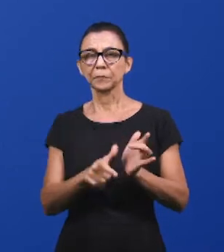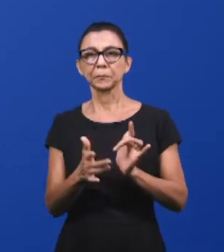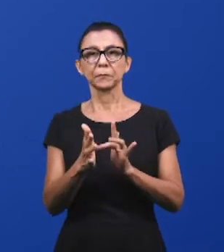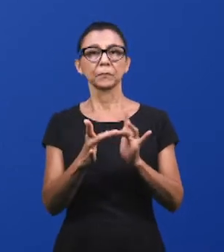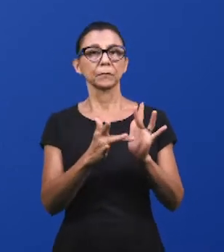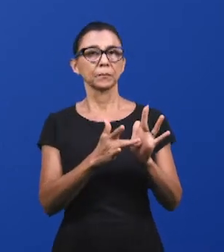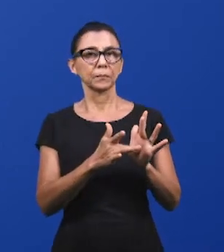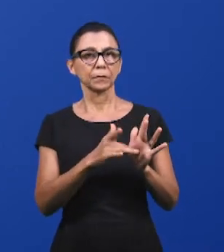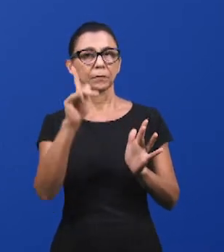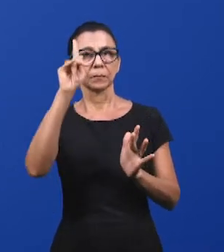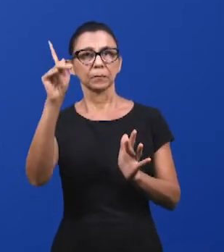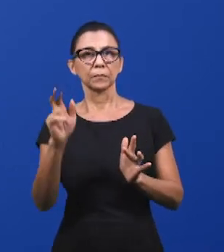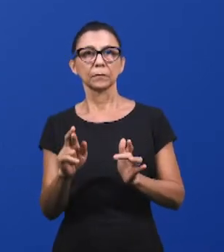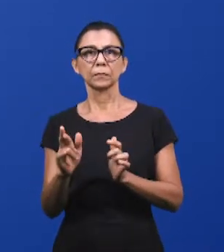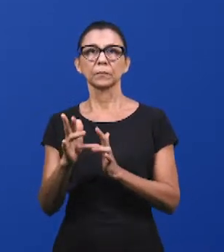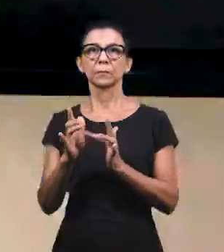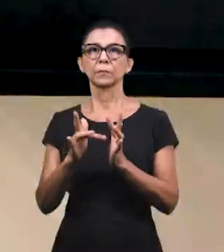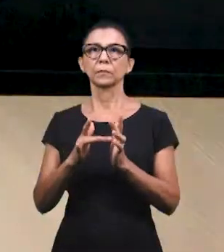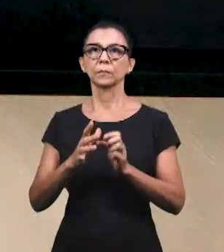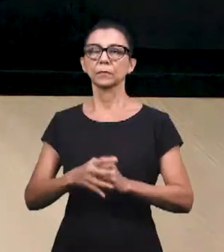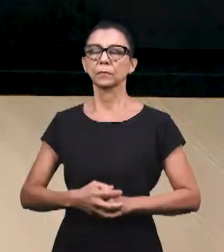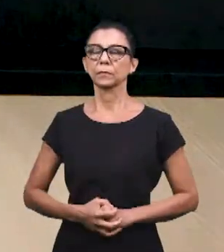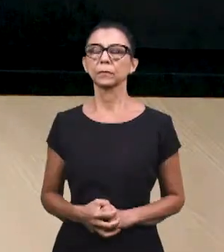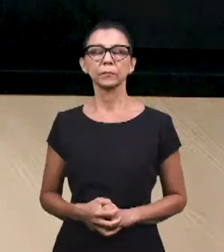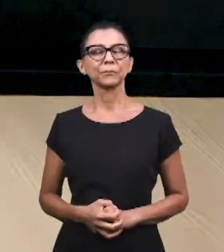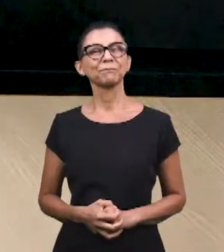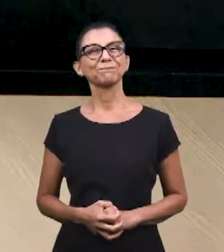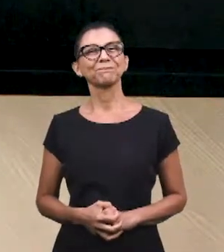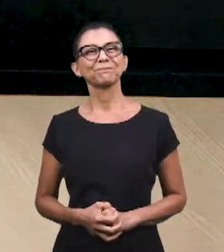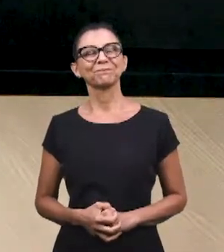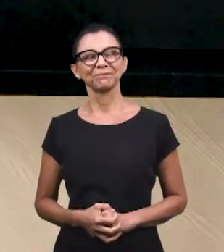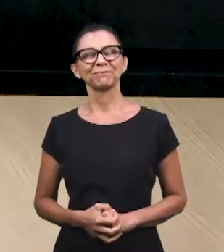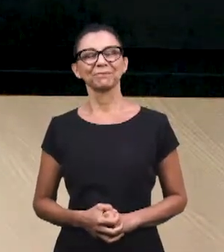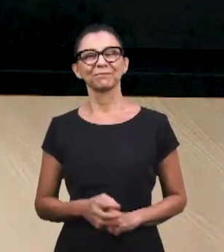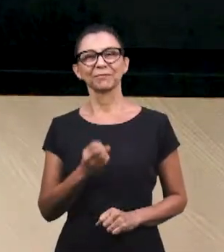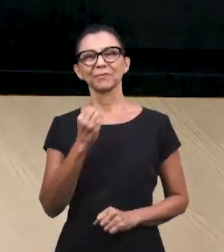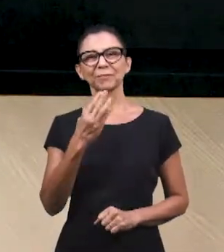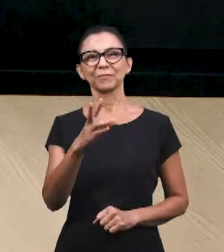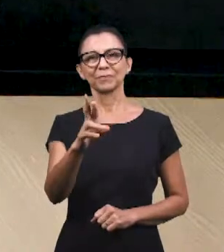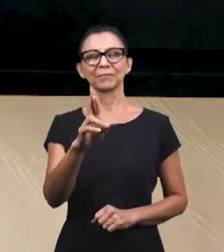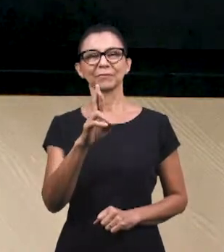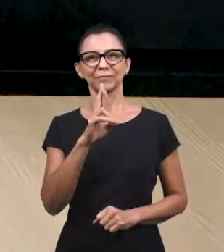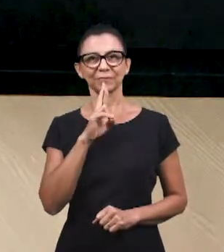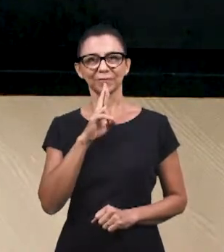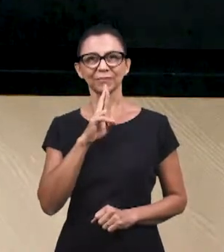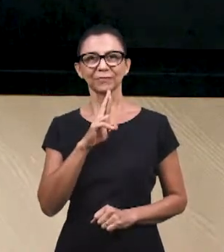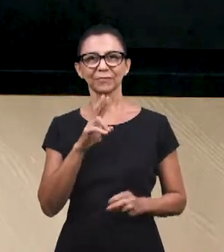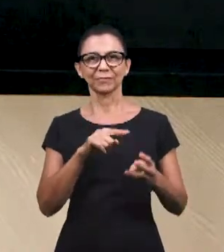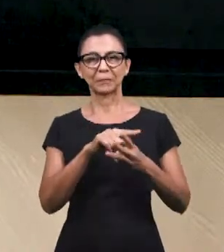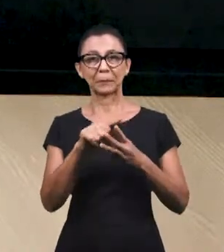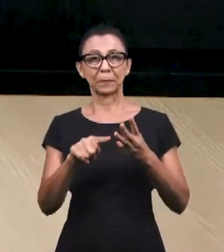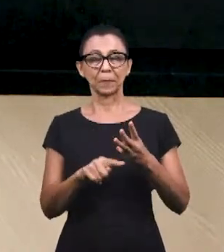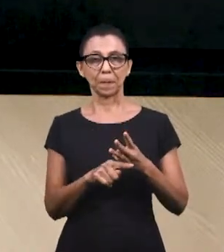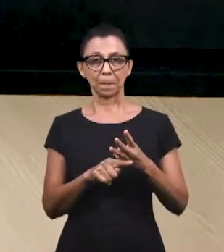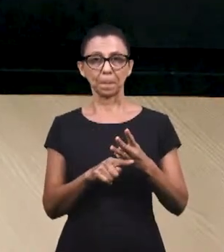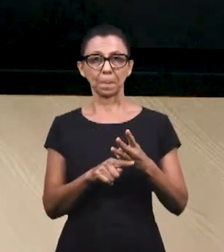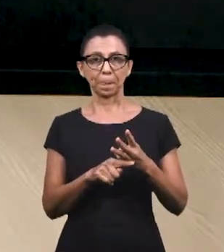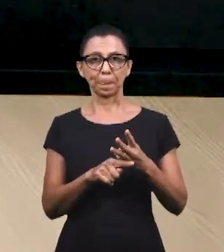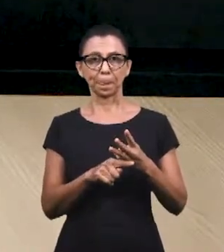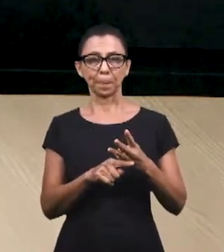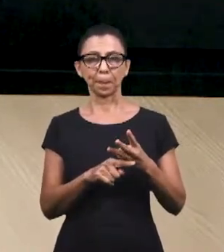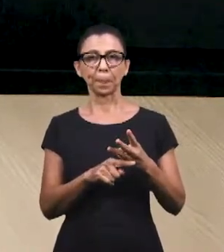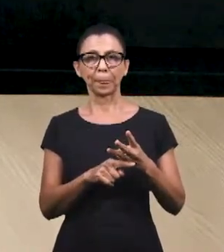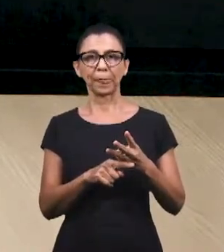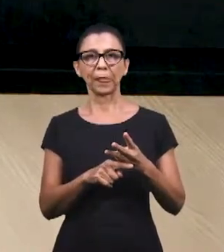A paz do Senhor Jesus a todos. Amém, Renato! Muito bem colocado na sua resposta os três aspectos que